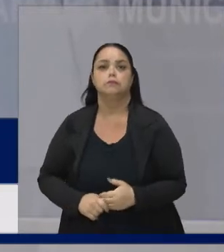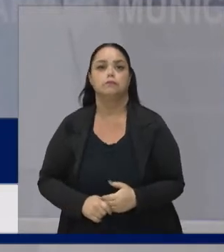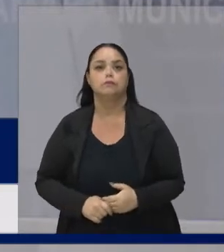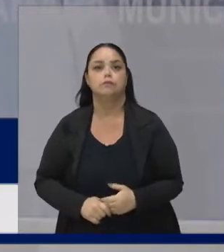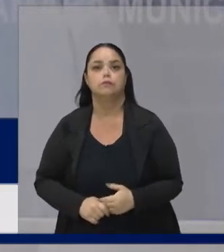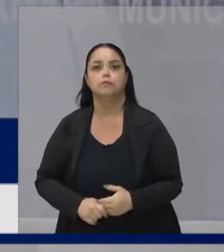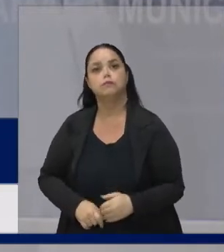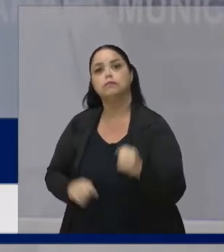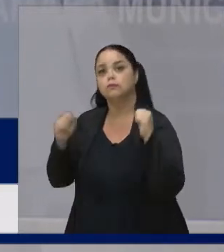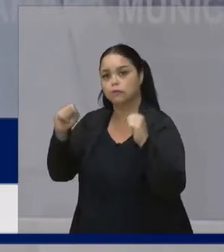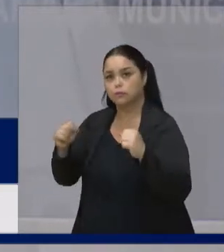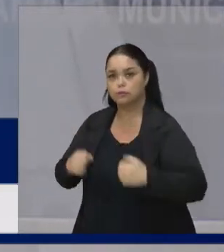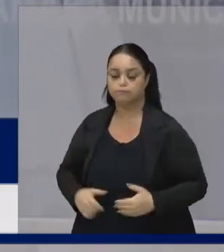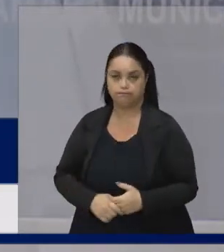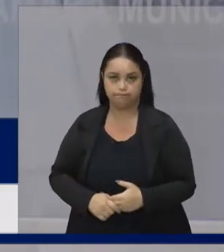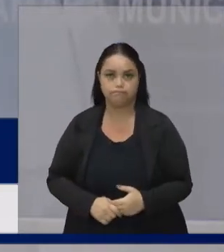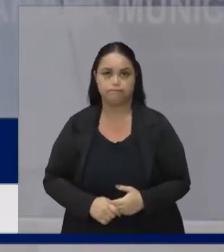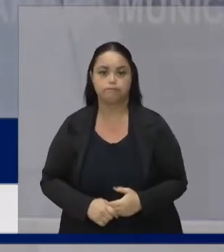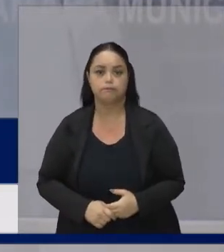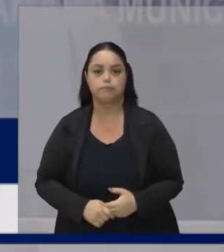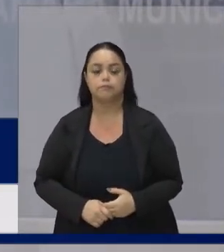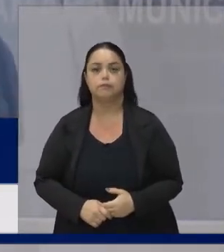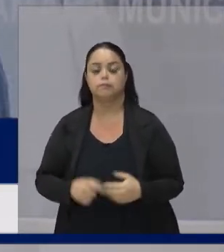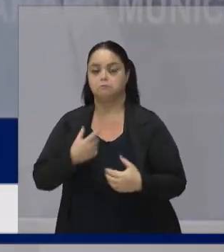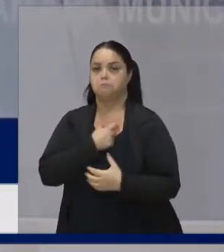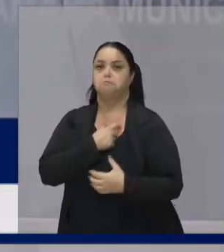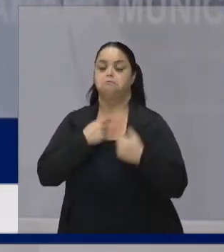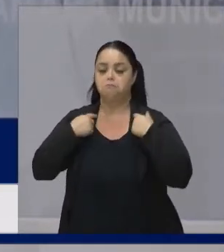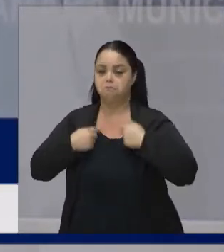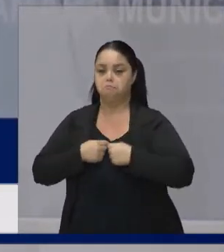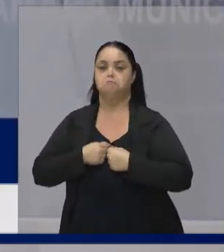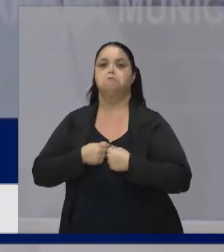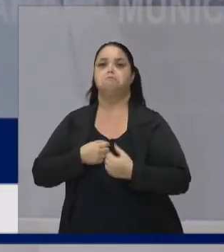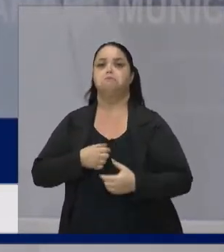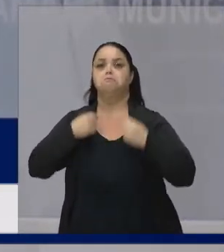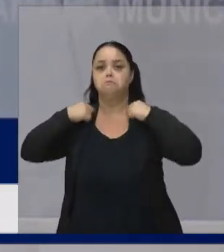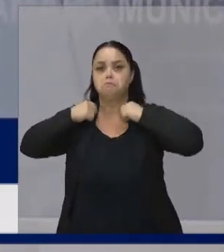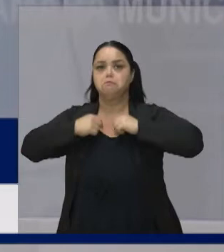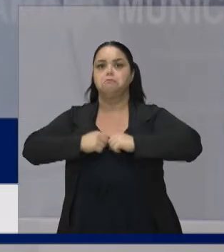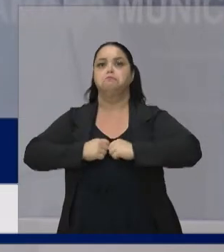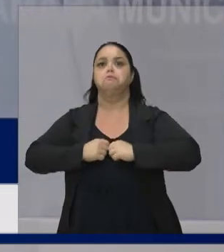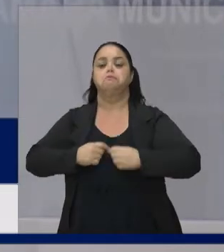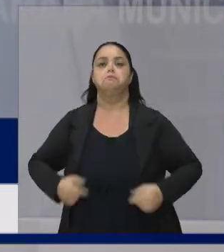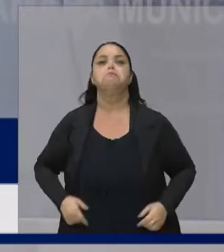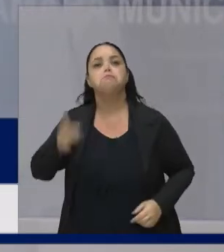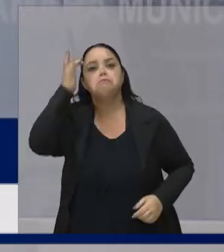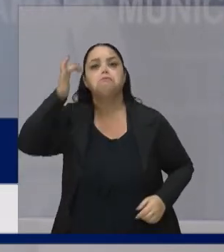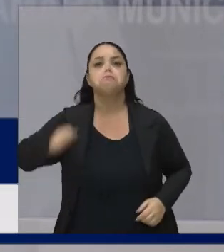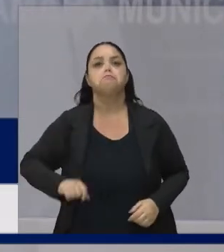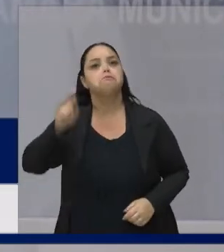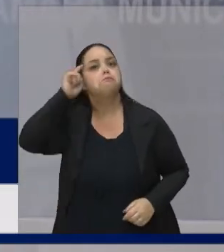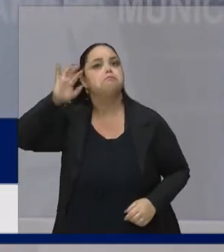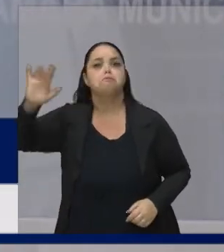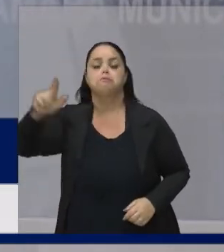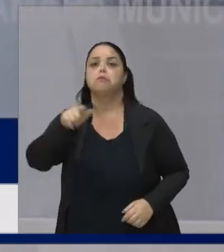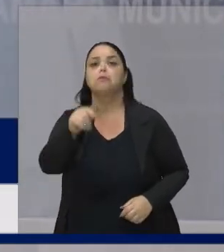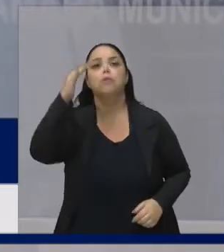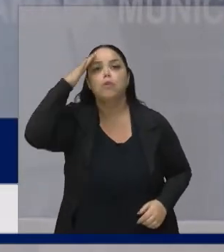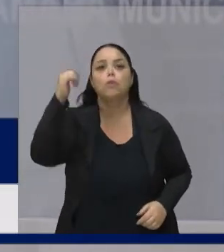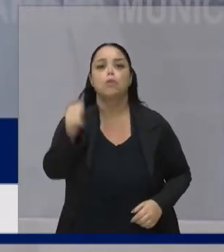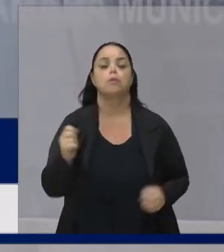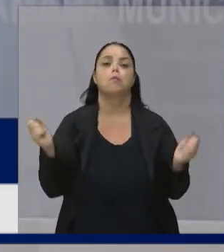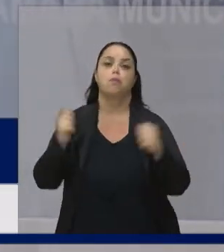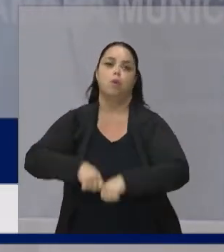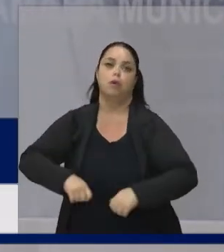Você pode Eu não sei qual é o seu sonho Você sabe E você